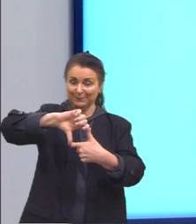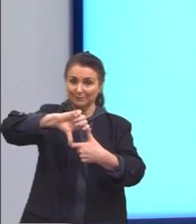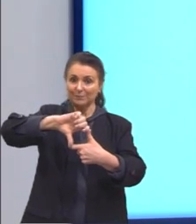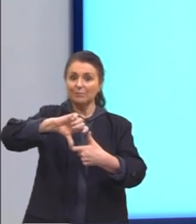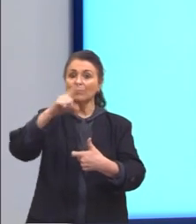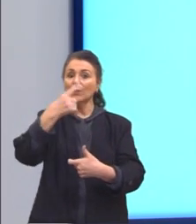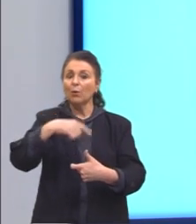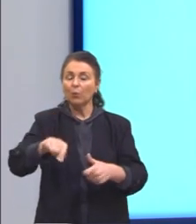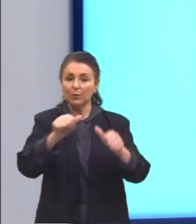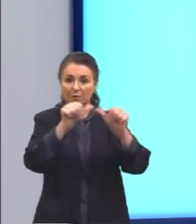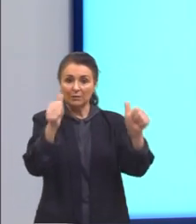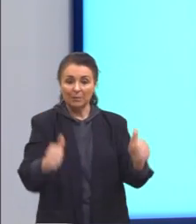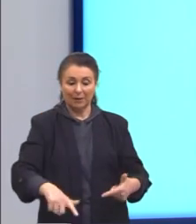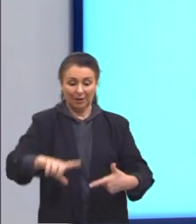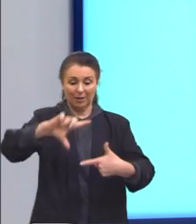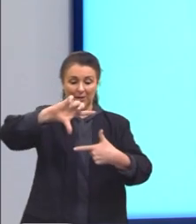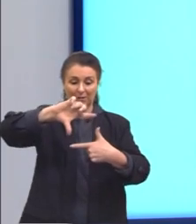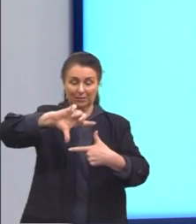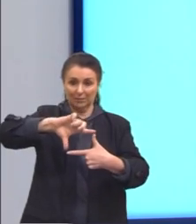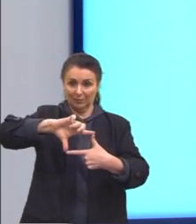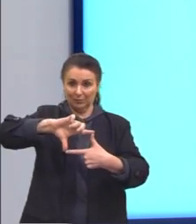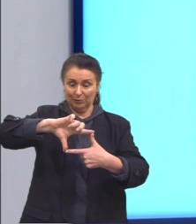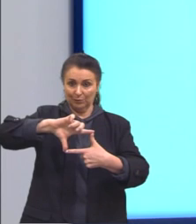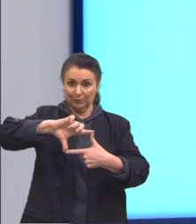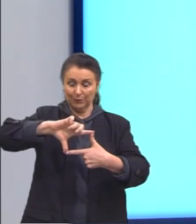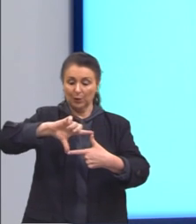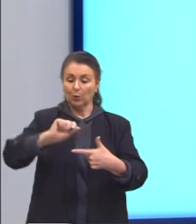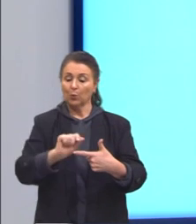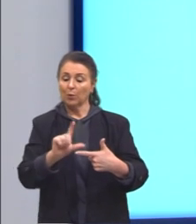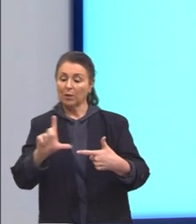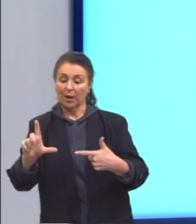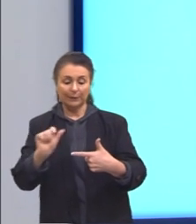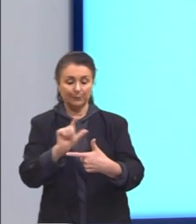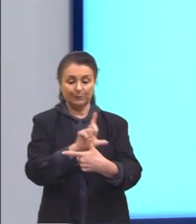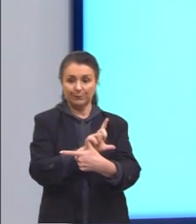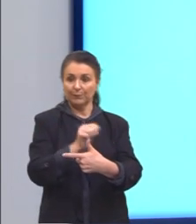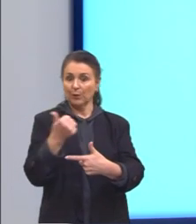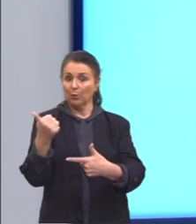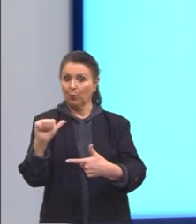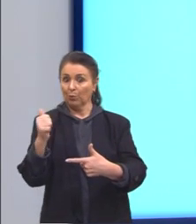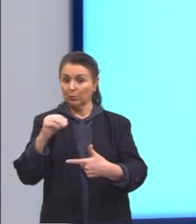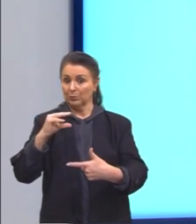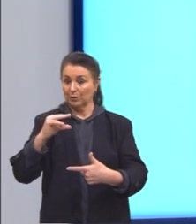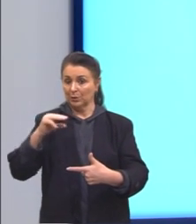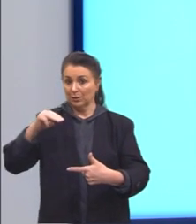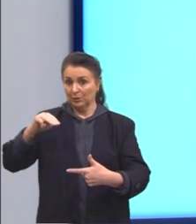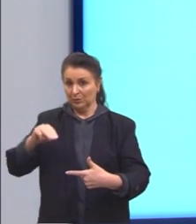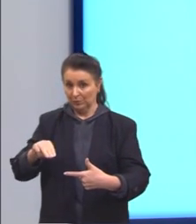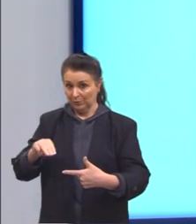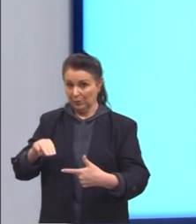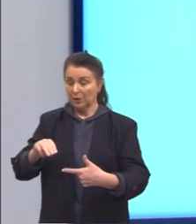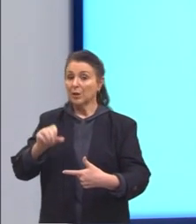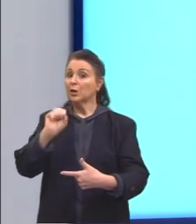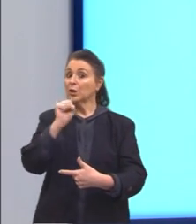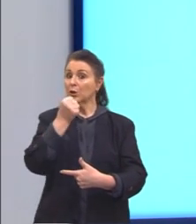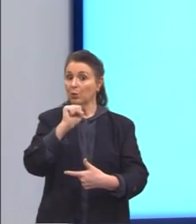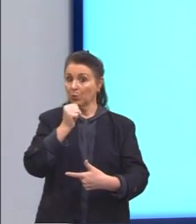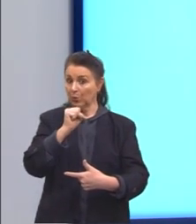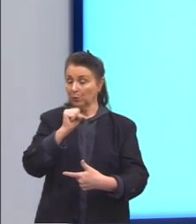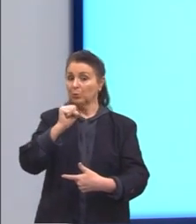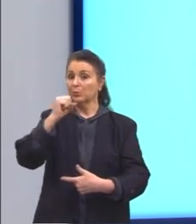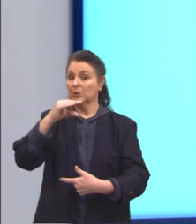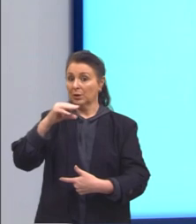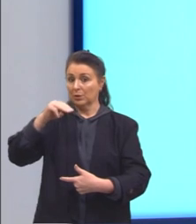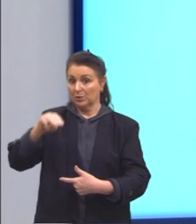Próxima figura é o retângulo. Os lados do nosso retângulo é de 11 e 8 centímetros e a